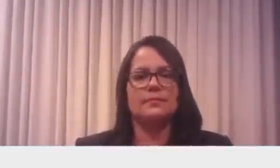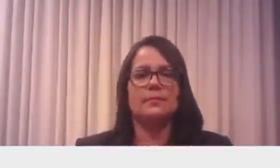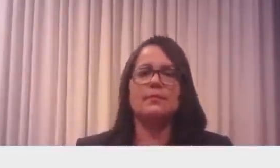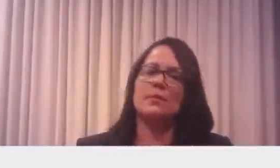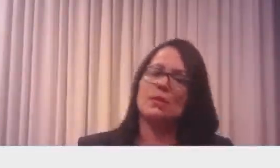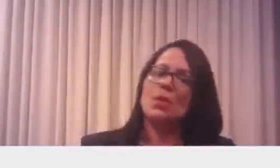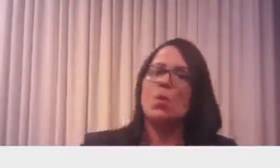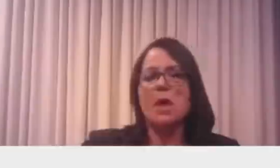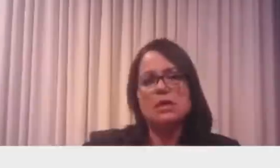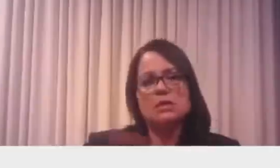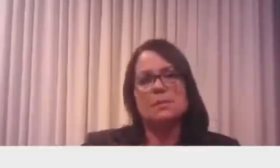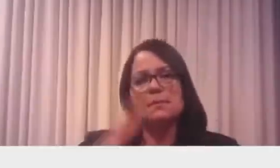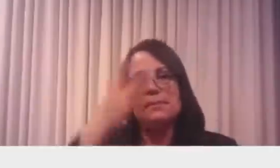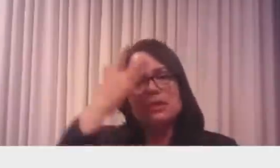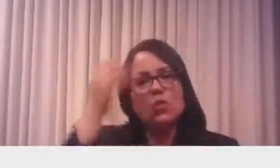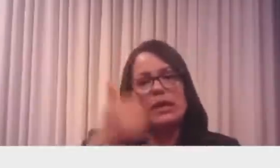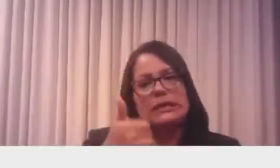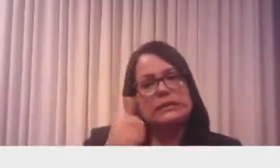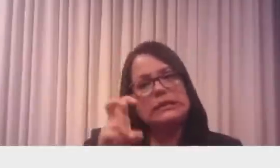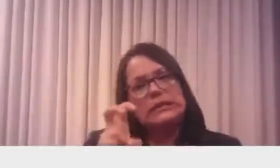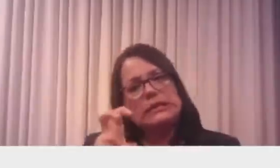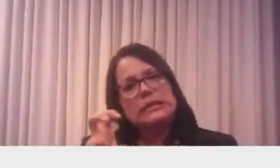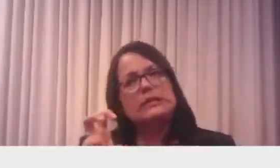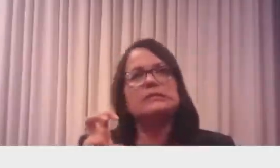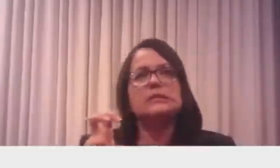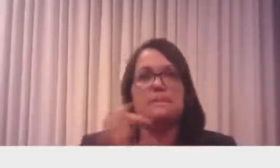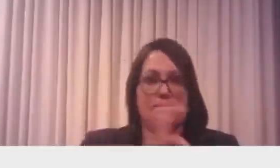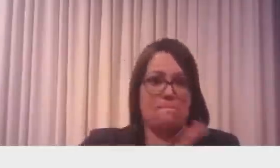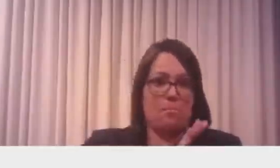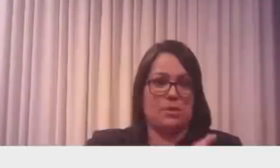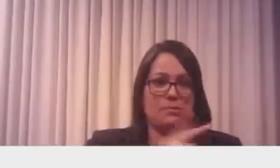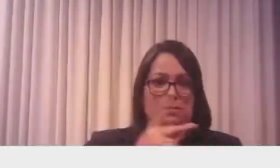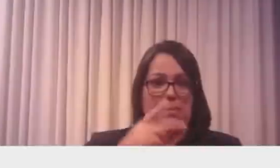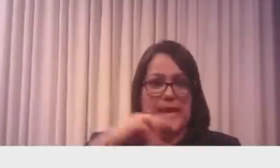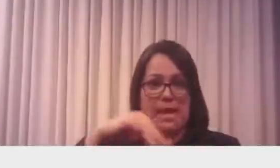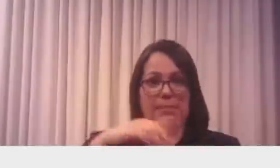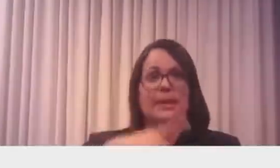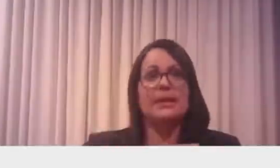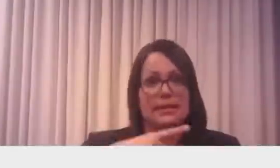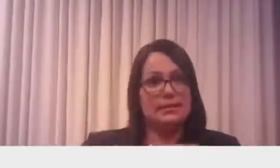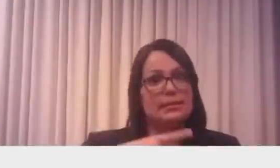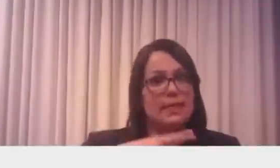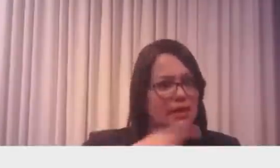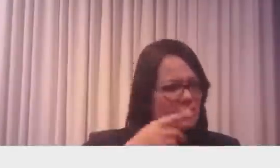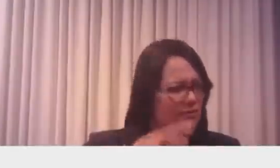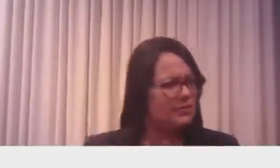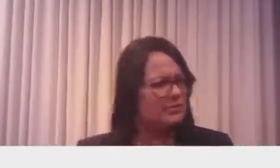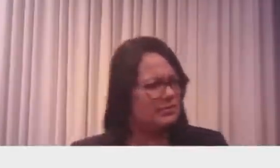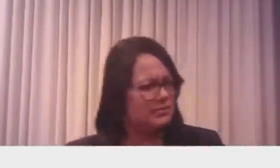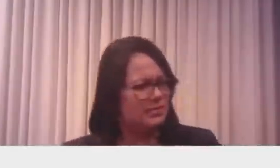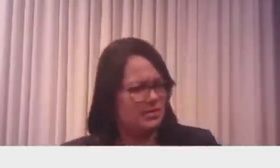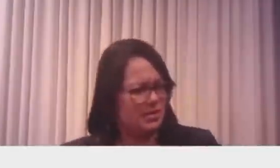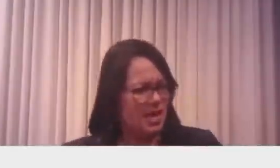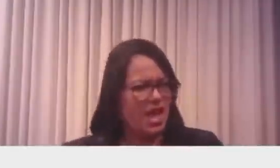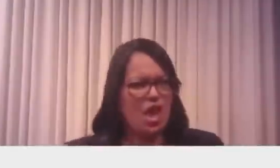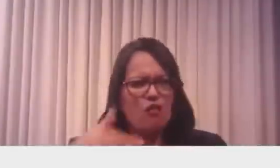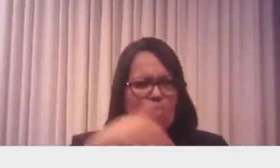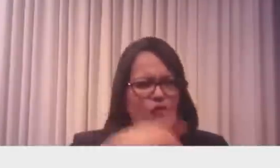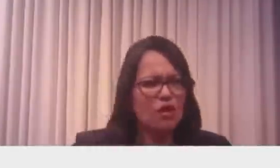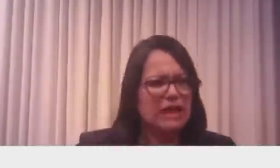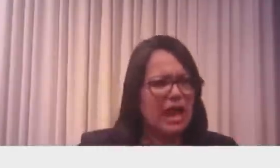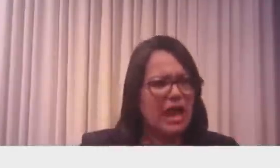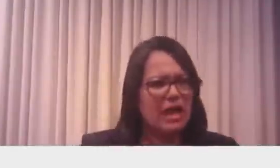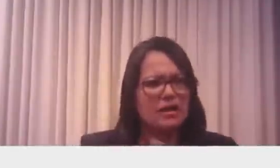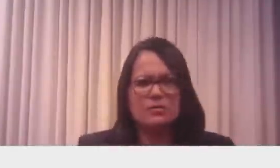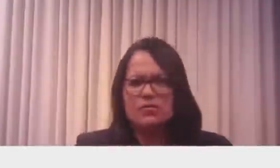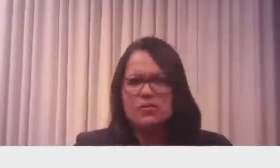volta disso, policiais militares que têm mandato, eles poderiam até votar favorável a isso para evitar concorrência. Mas, pelo que eu sei,